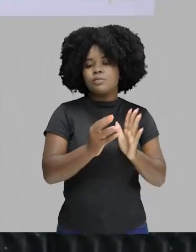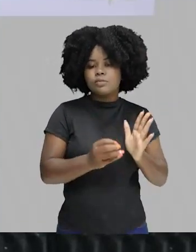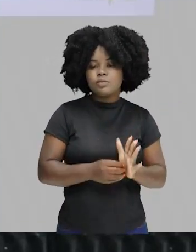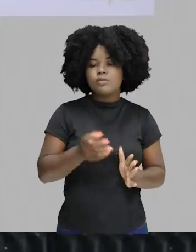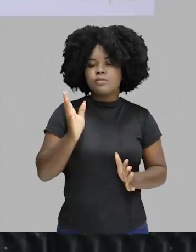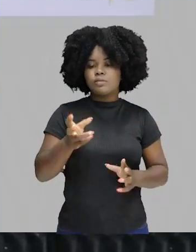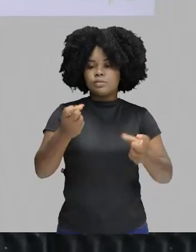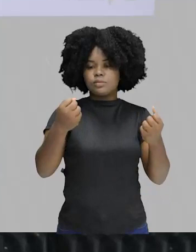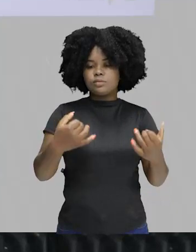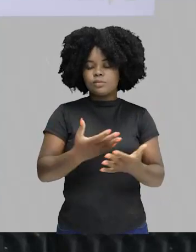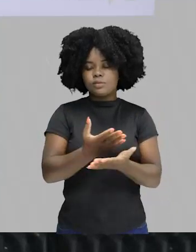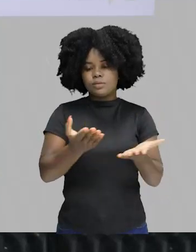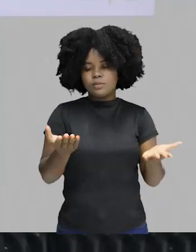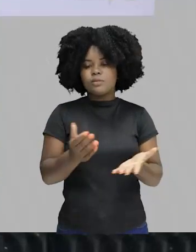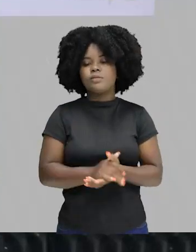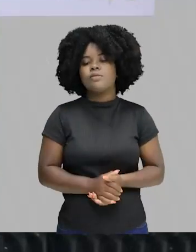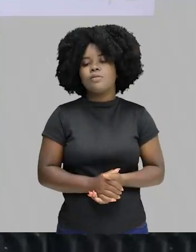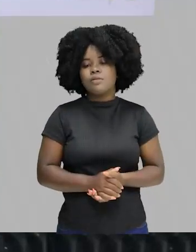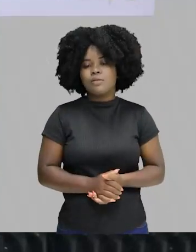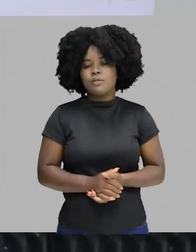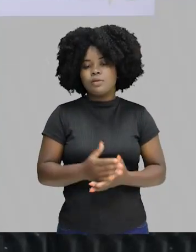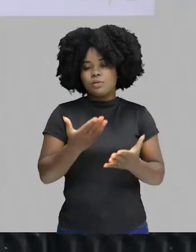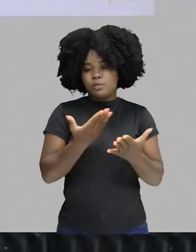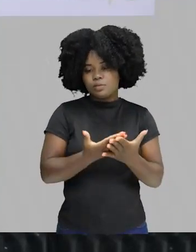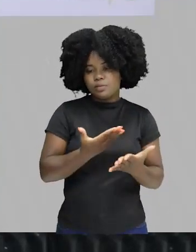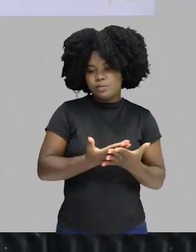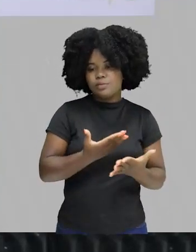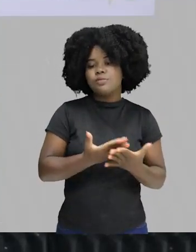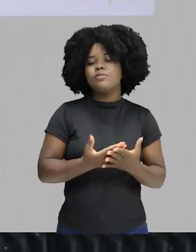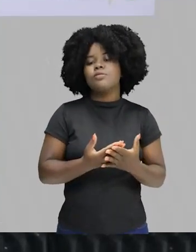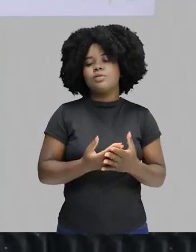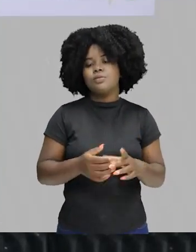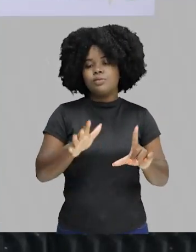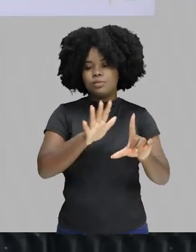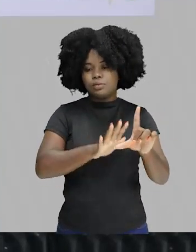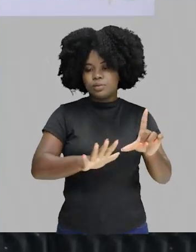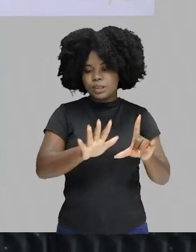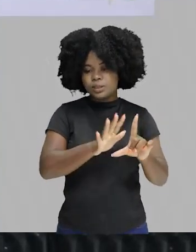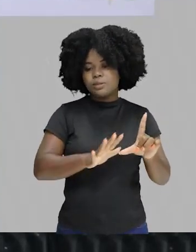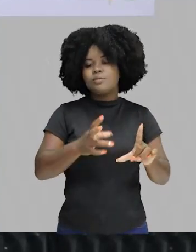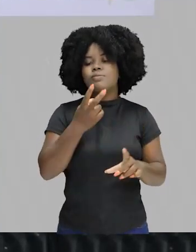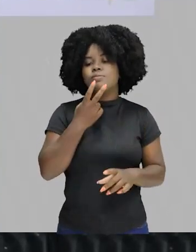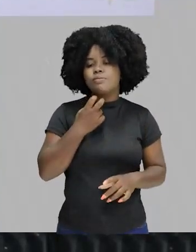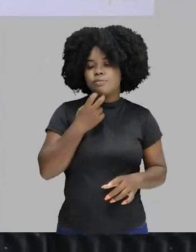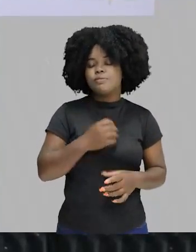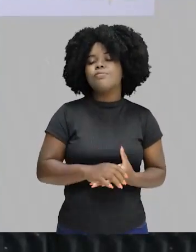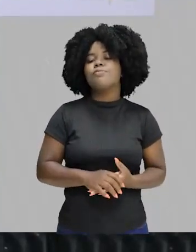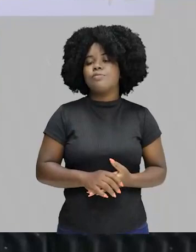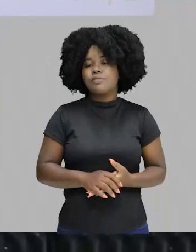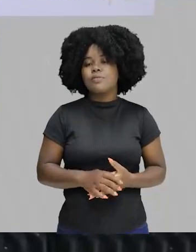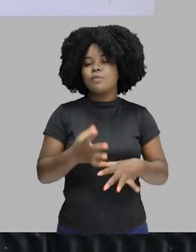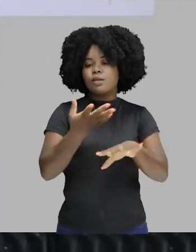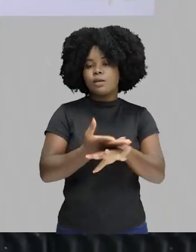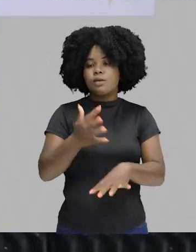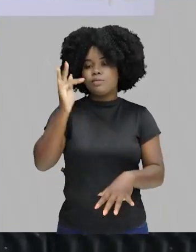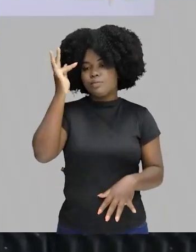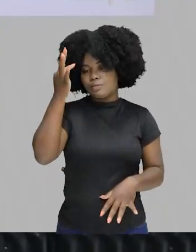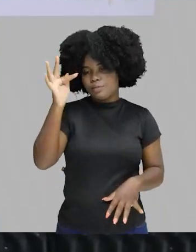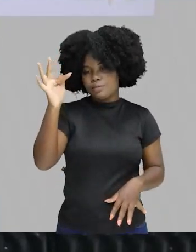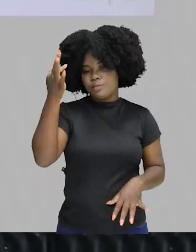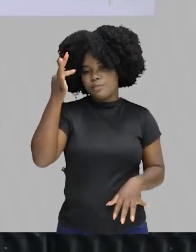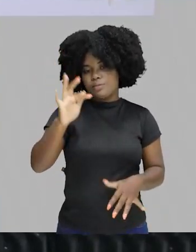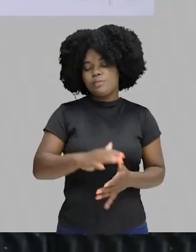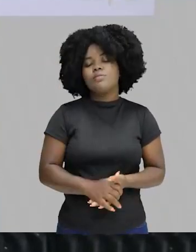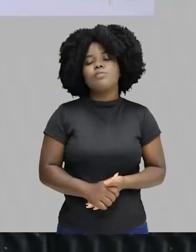trabalhamos, dentro das nossas aulas, na nossa plataforma, nesta modalidade aqui, trazendo até